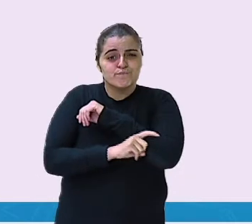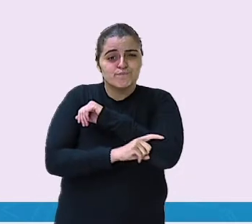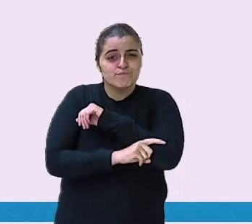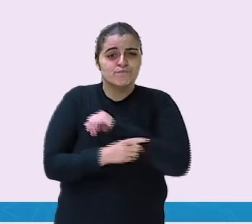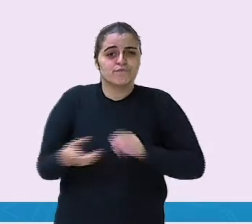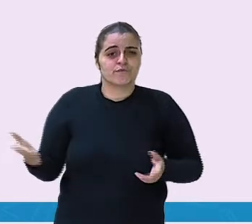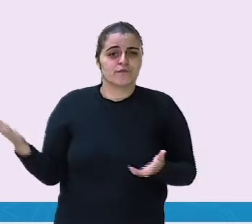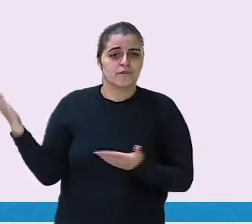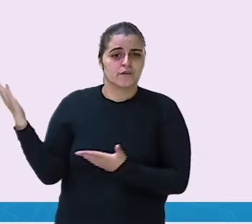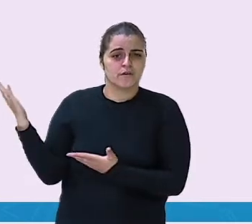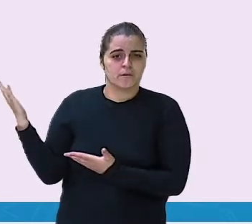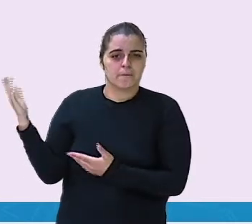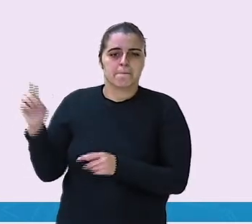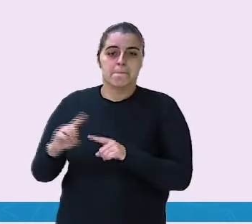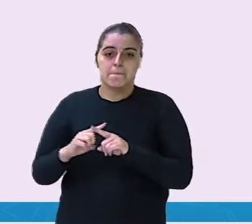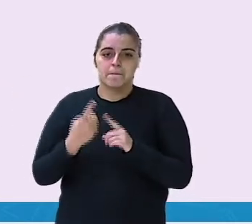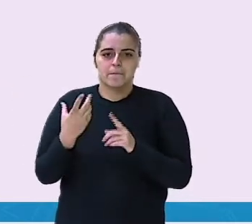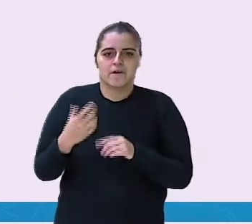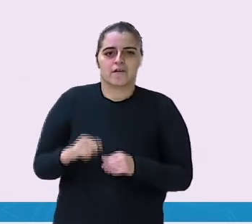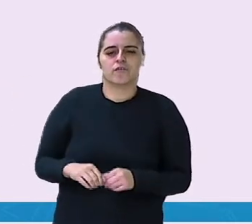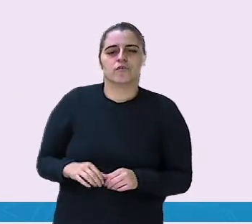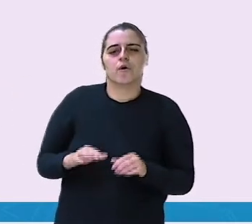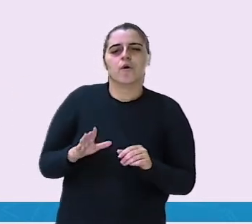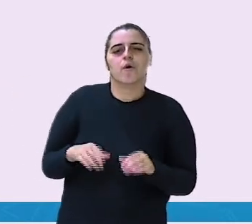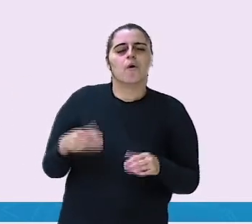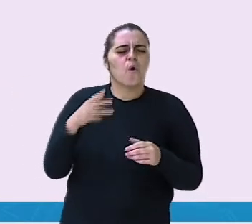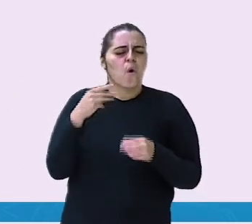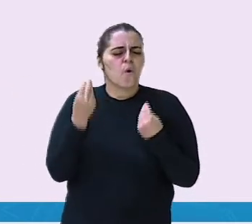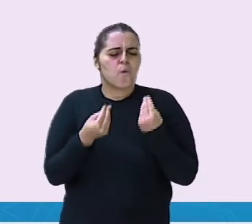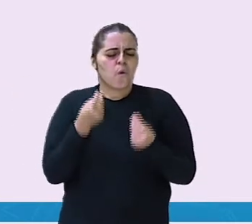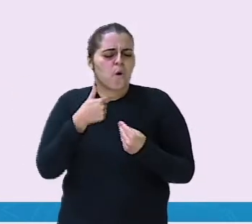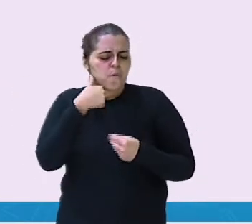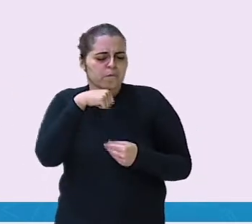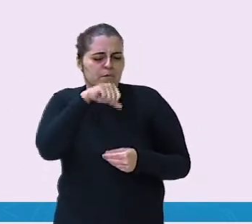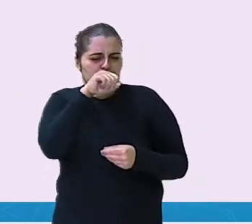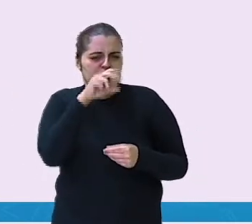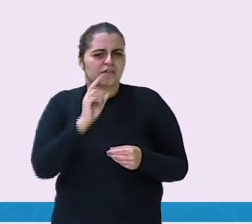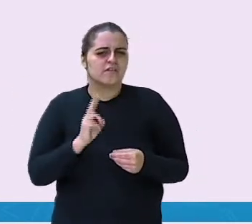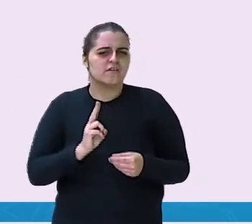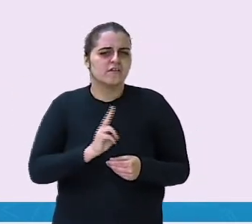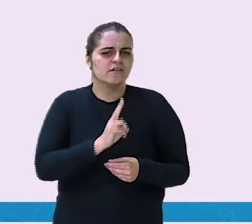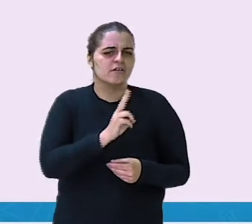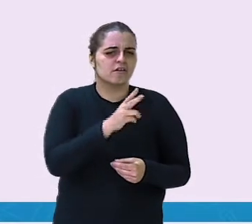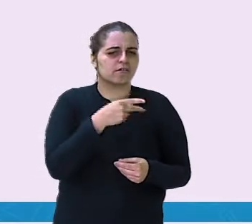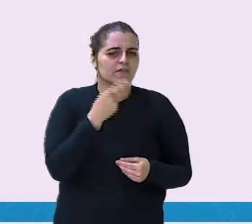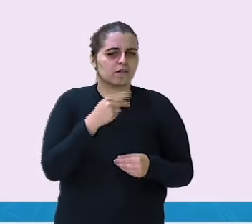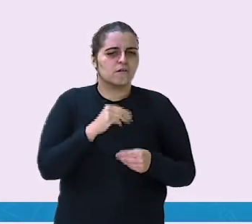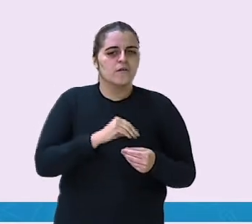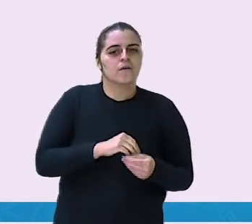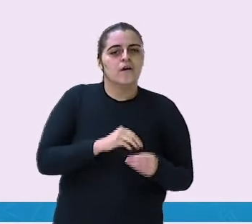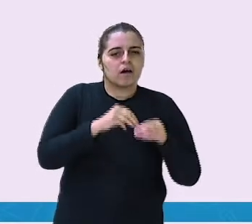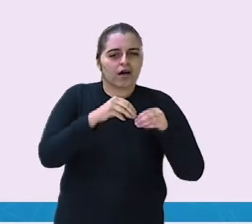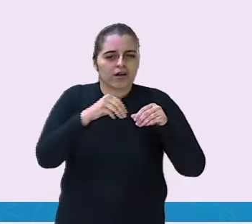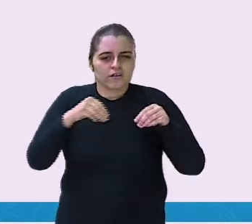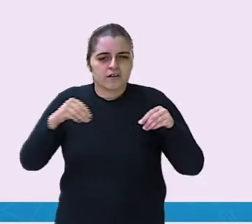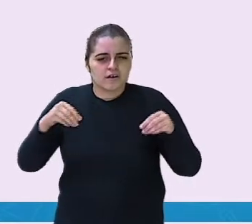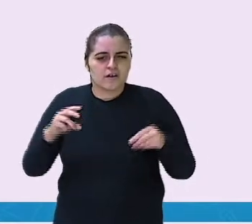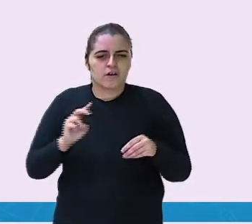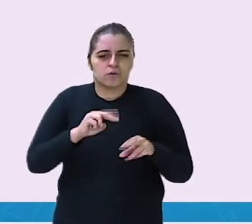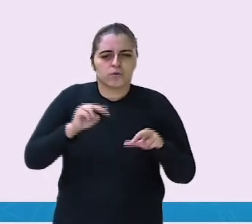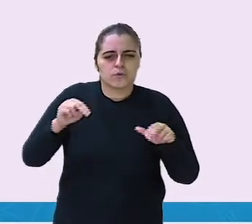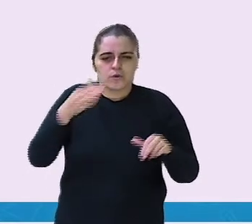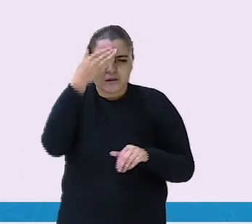Mas, como minha mãe sempre diz, a terra nunca se esquece